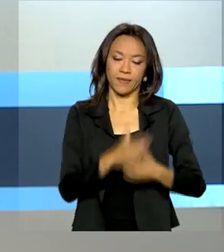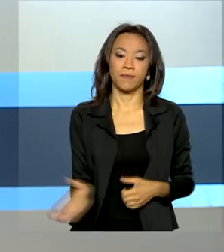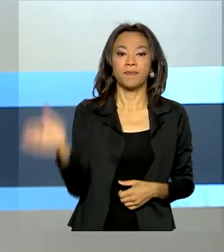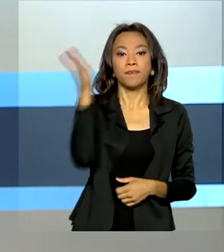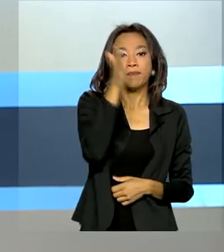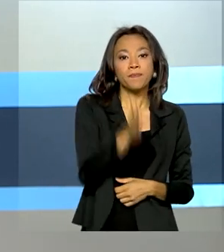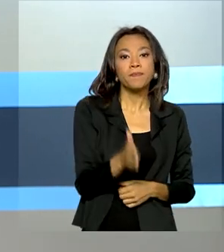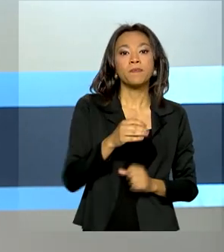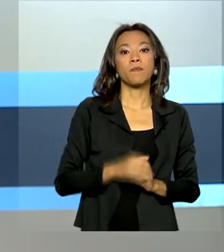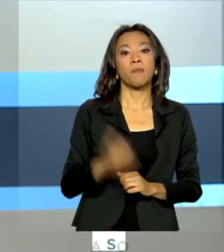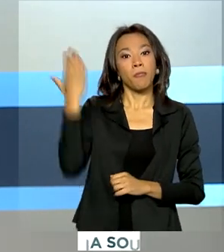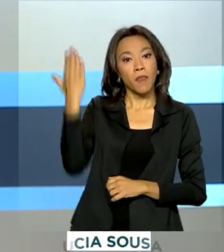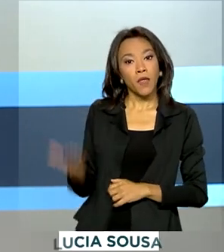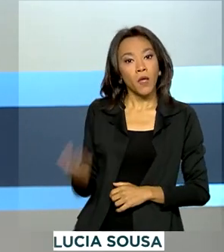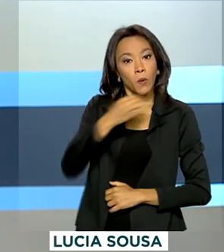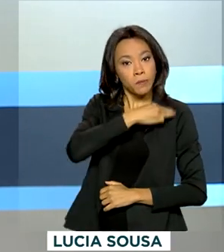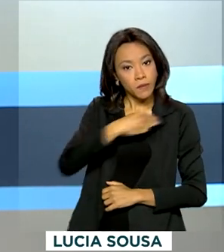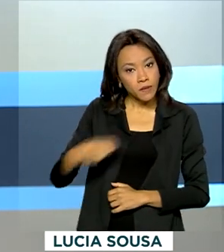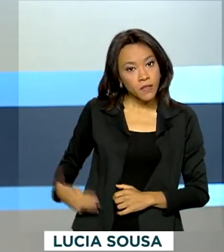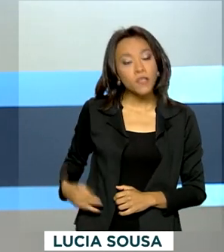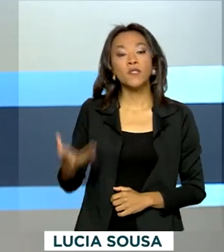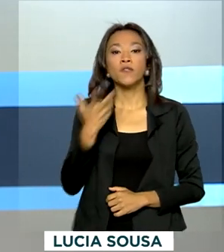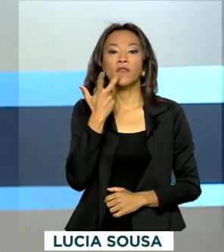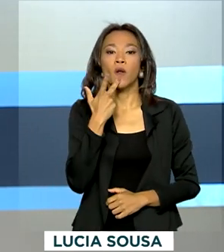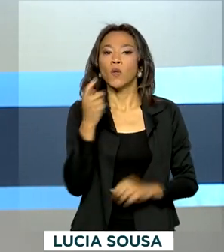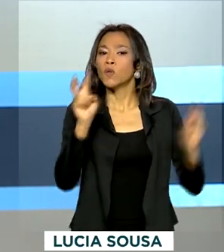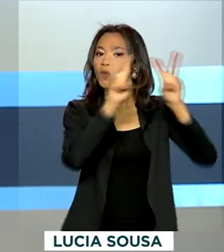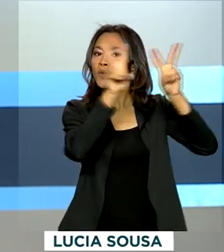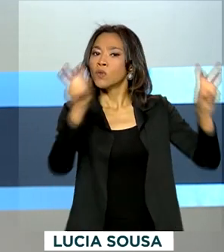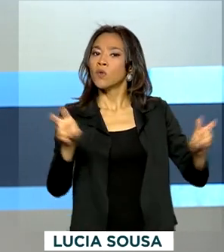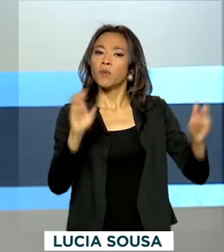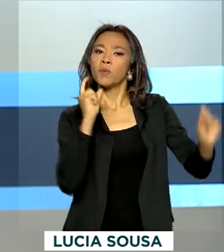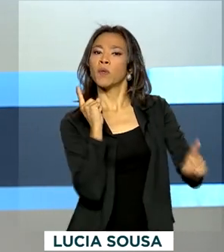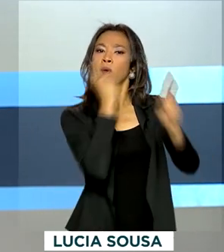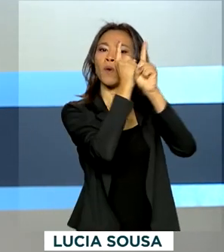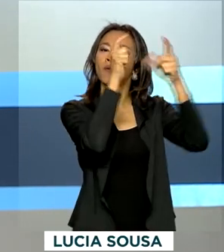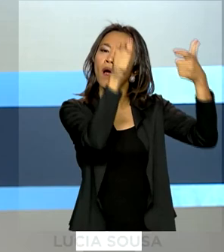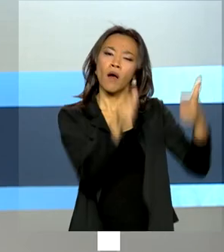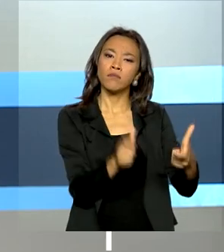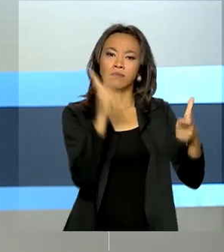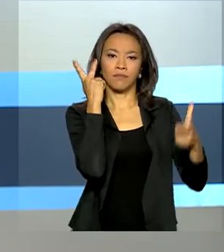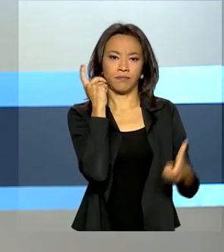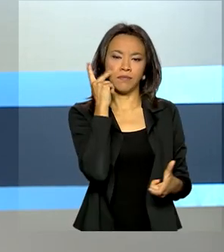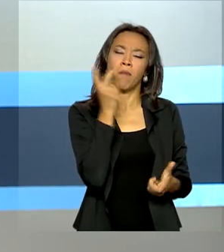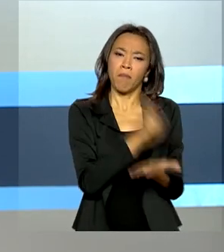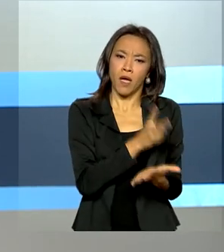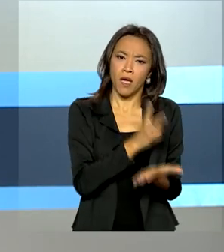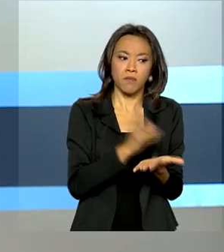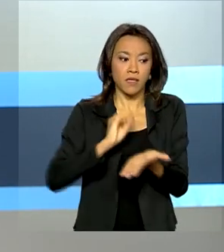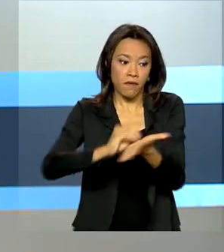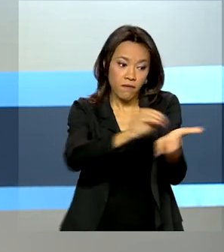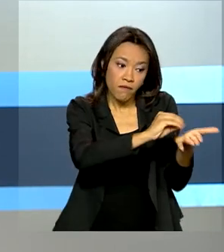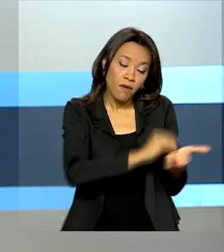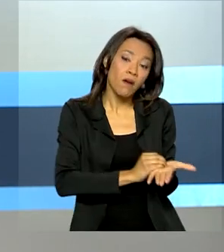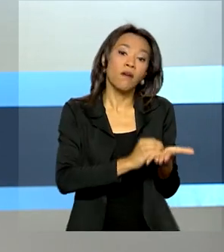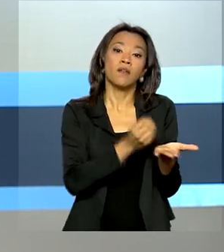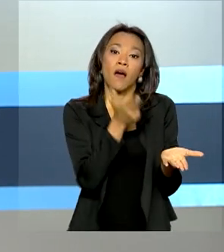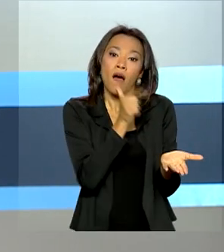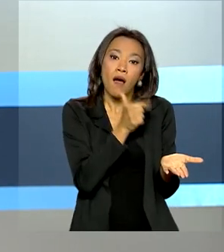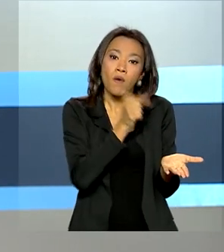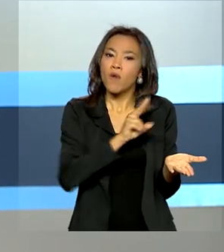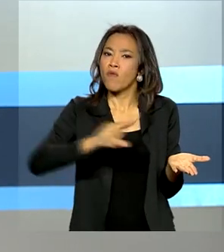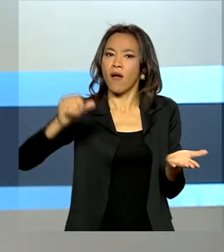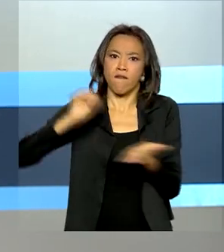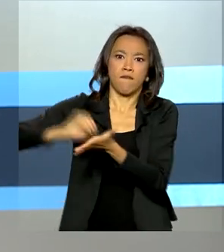E olha, o ministro ainda disse em um evento do setor energético no Ceará que mesmo com a escassez hídrica no país, não vai